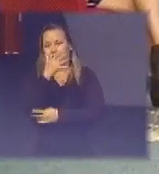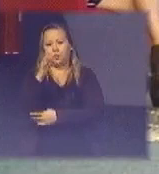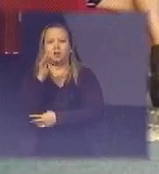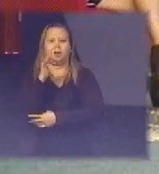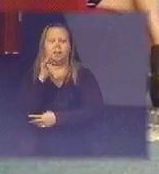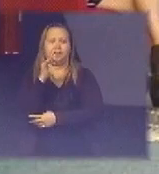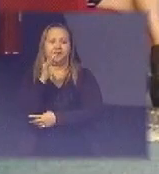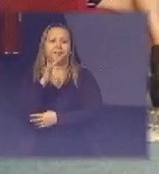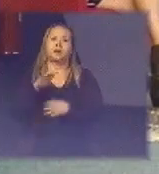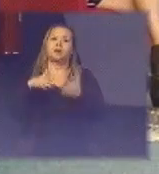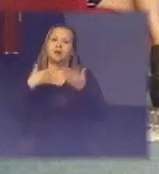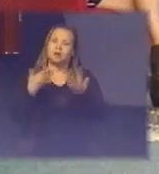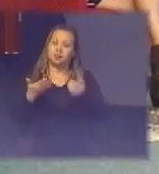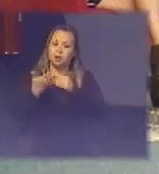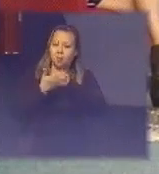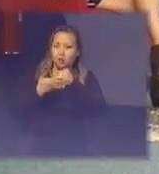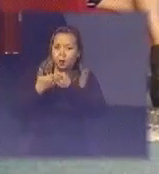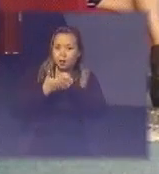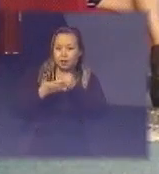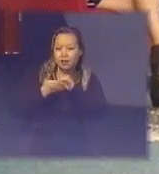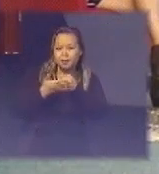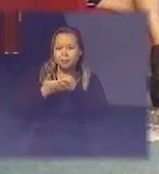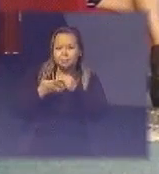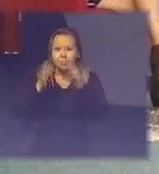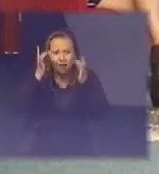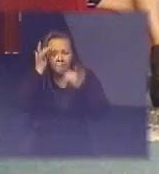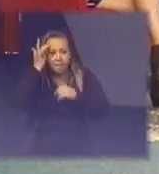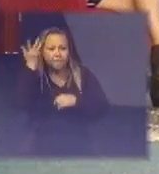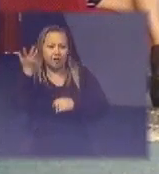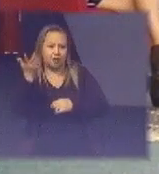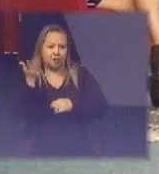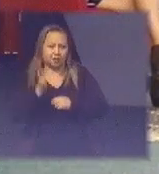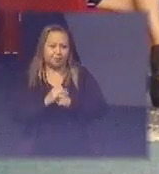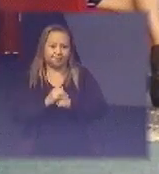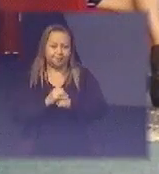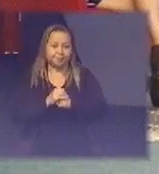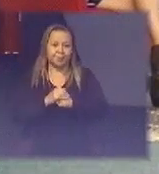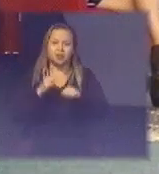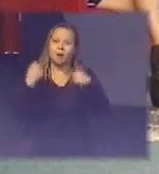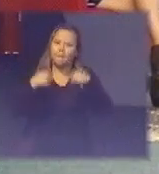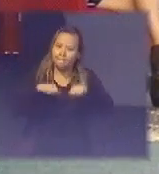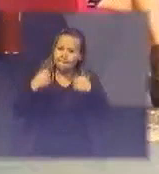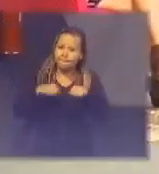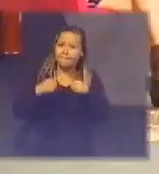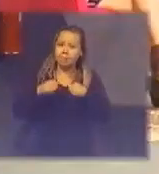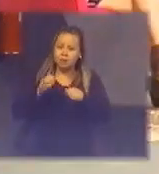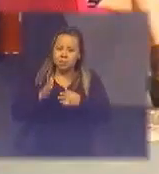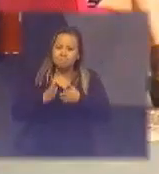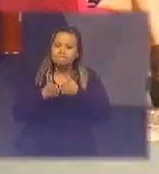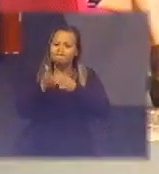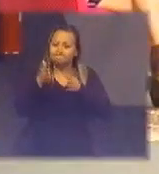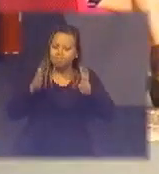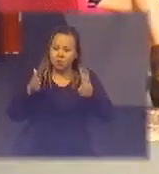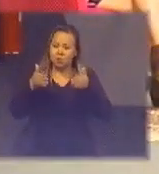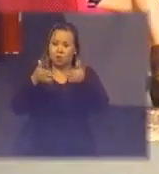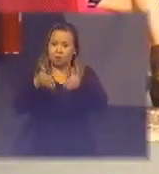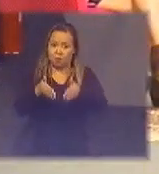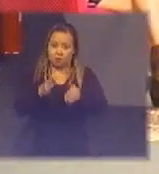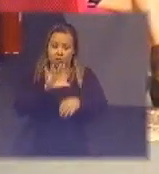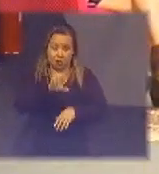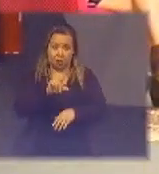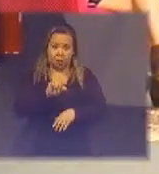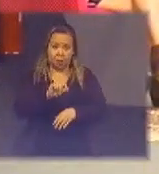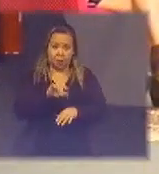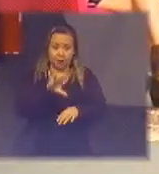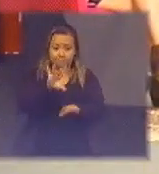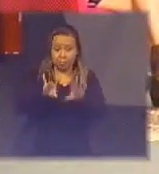é basicamente uma regra de três equipe de varrição periodicidade de varrição o dimensionamento de coleta de resíduos é uma regra de três